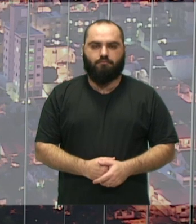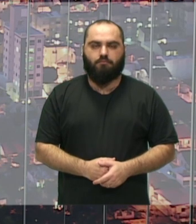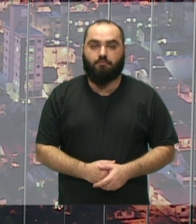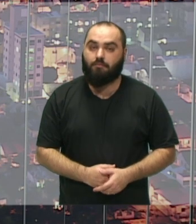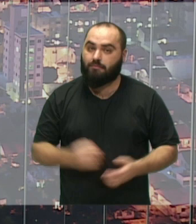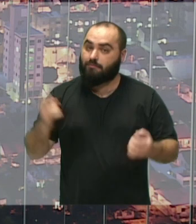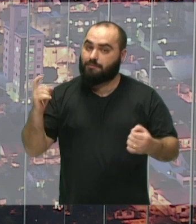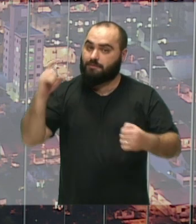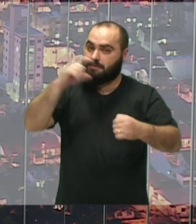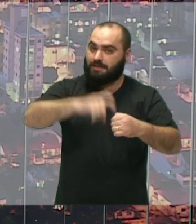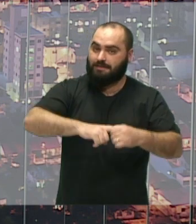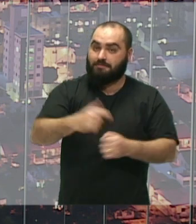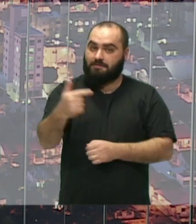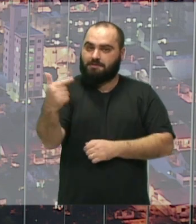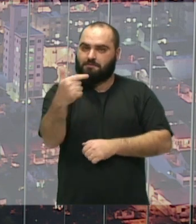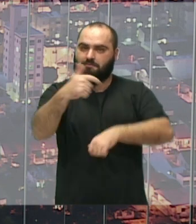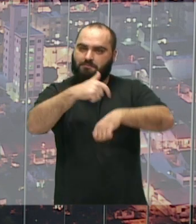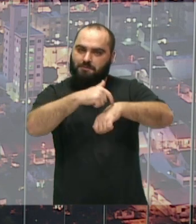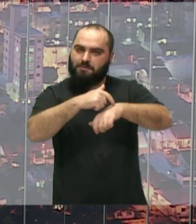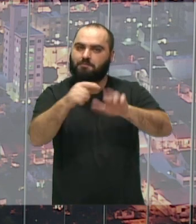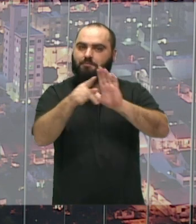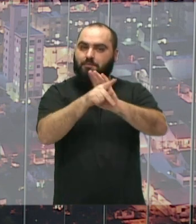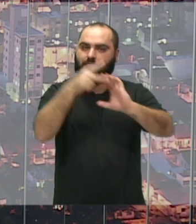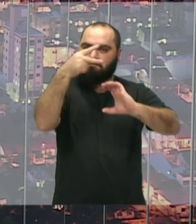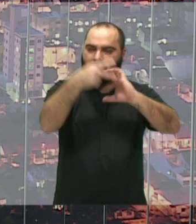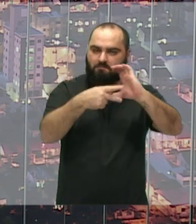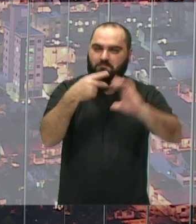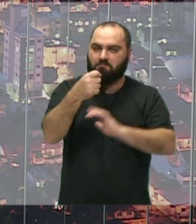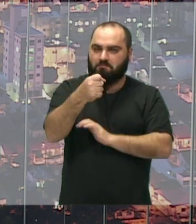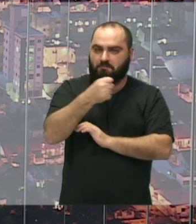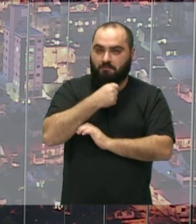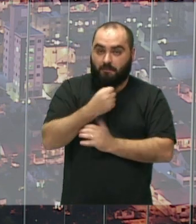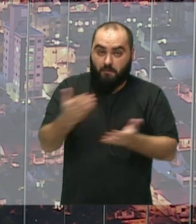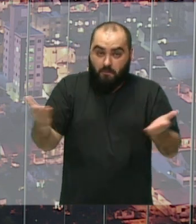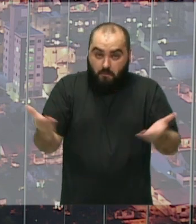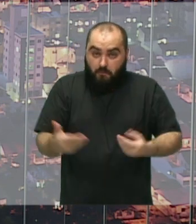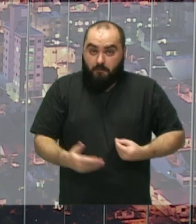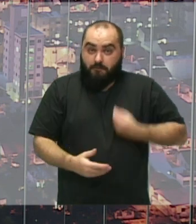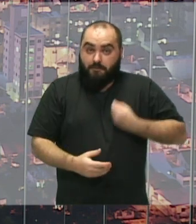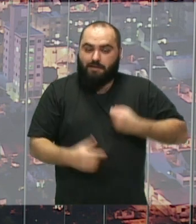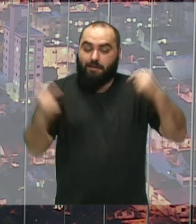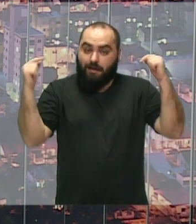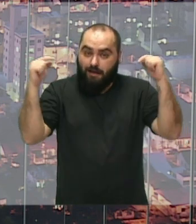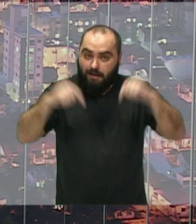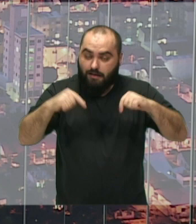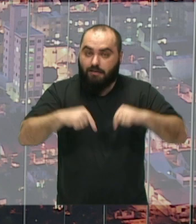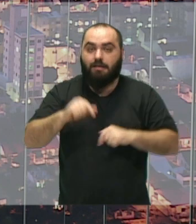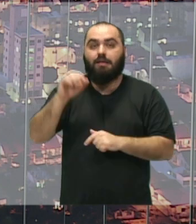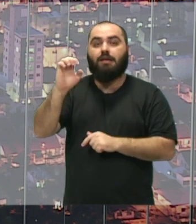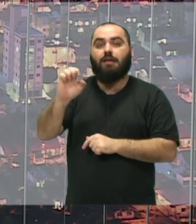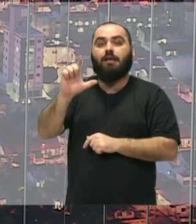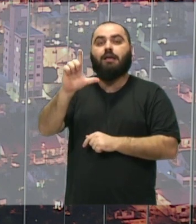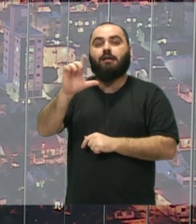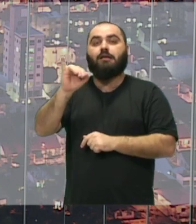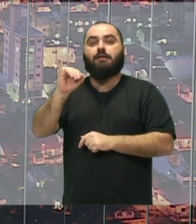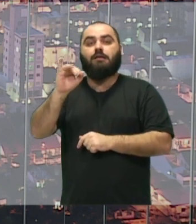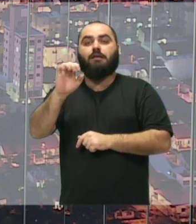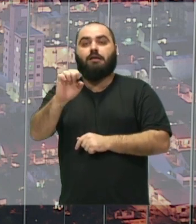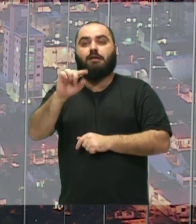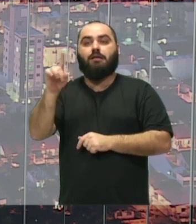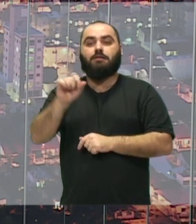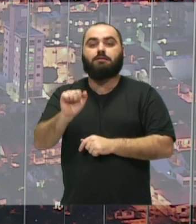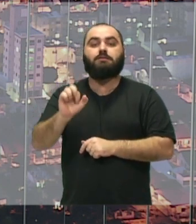Voltamos com o segundo bloco do Câmara Aberta. Hoje está conosco aqui no estúdio, Eliezer Patisse, diretor do